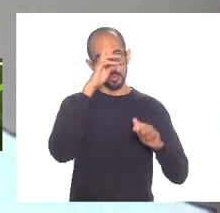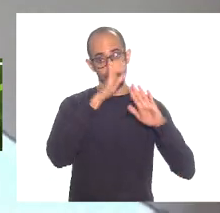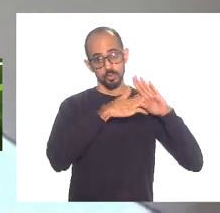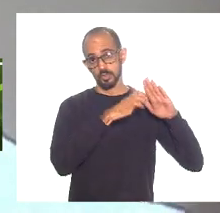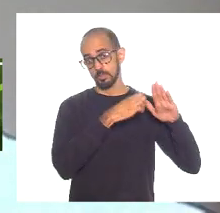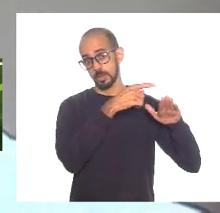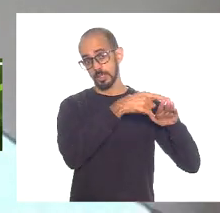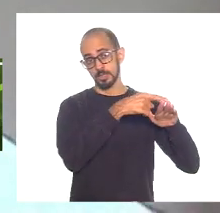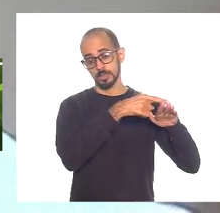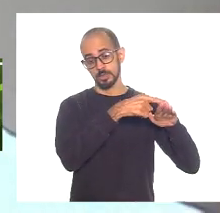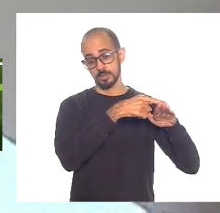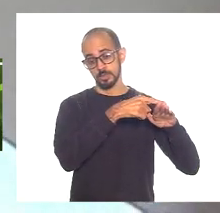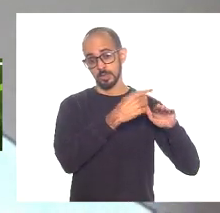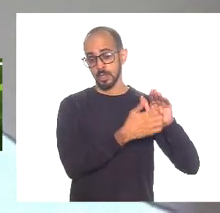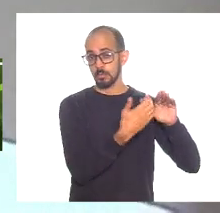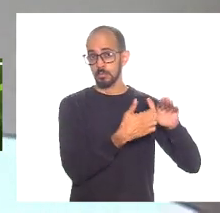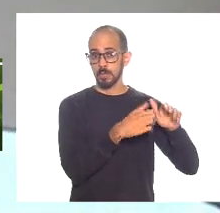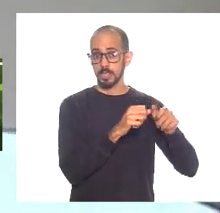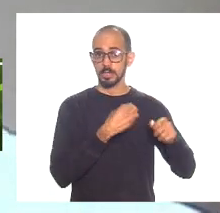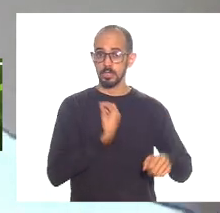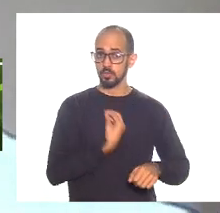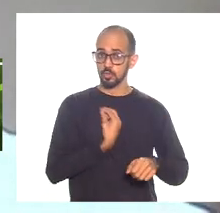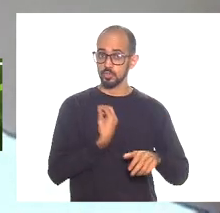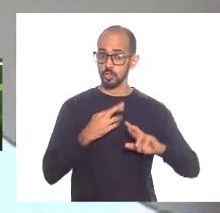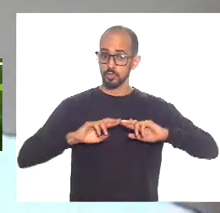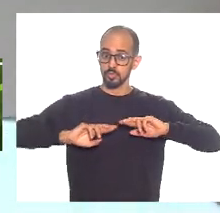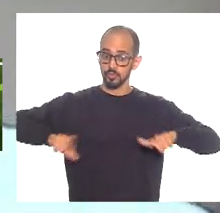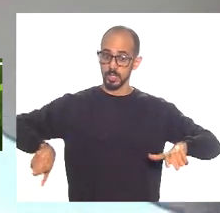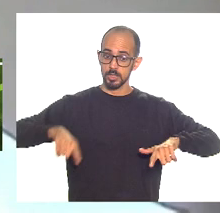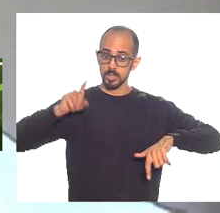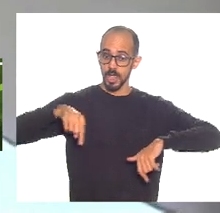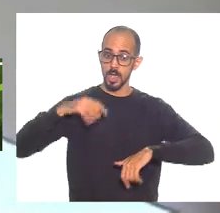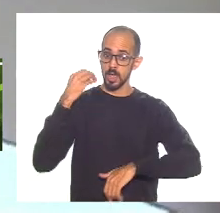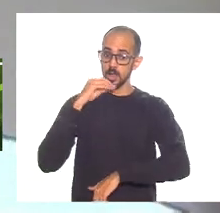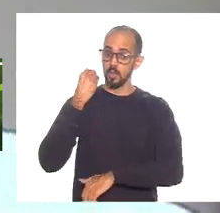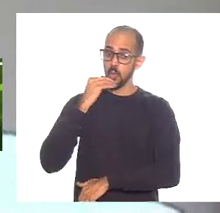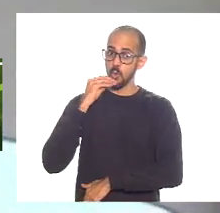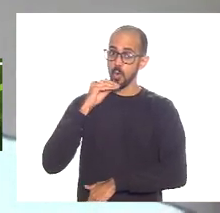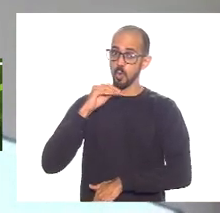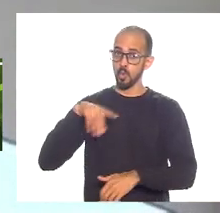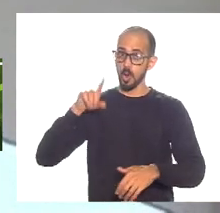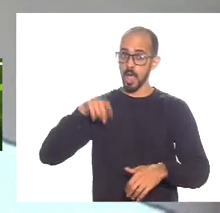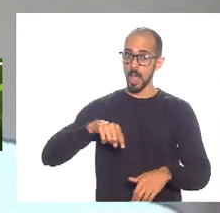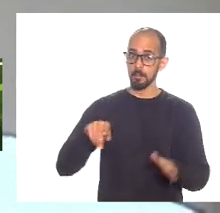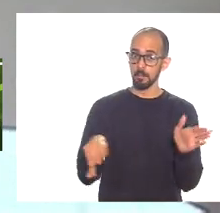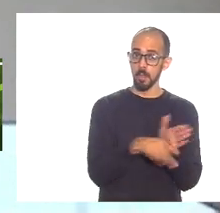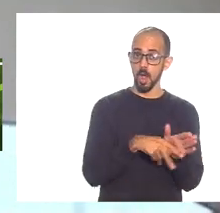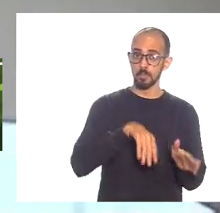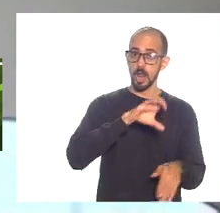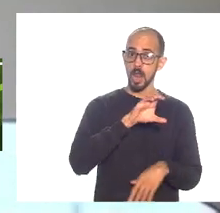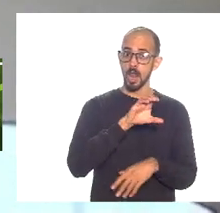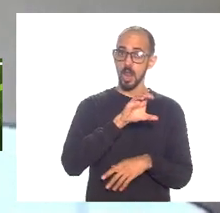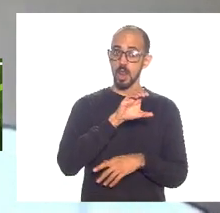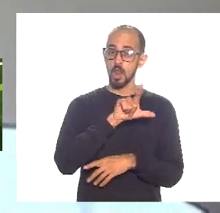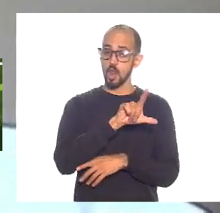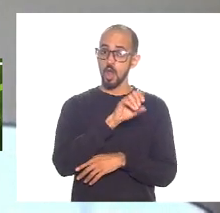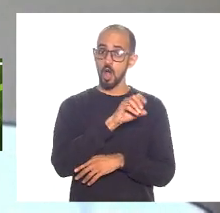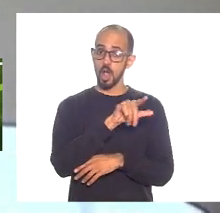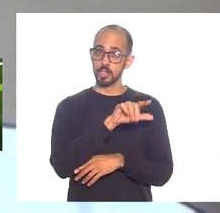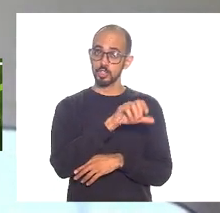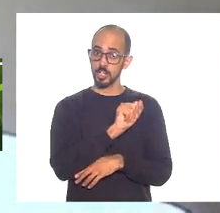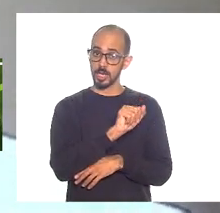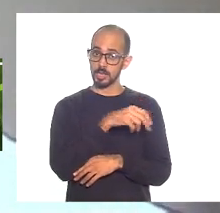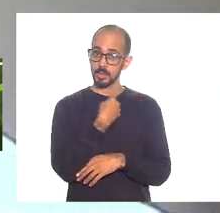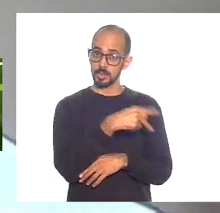funcionam e se organizam em função da rentabilidade e do lucro é assim mesmo é da lógica empresarial governos tem políticas e